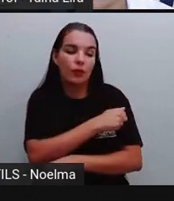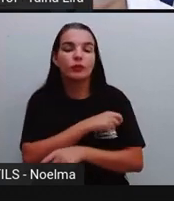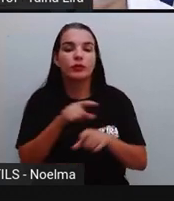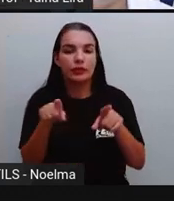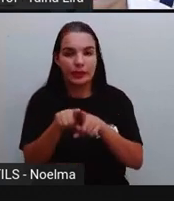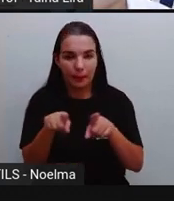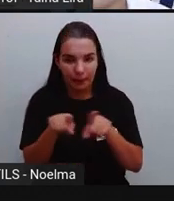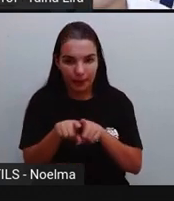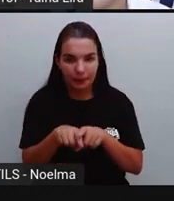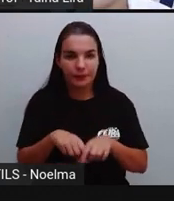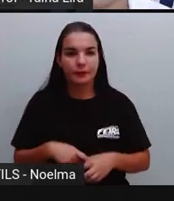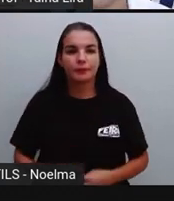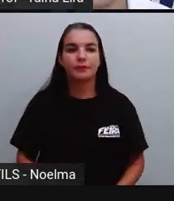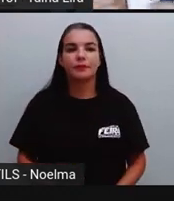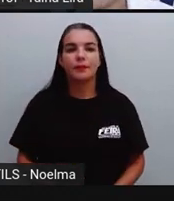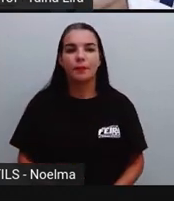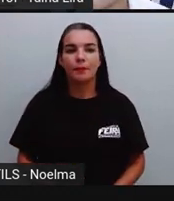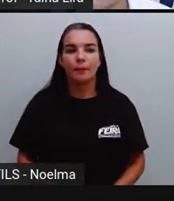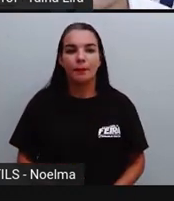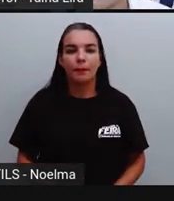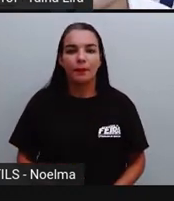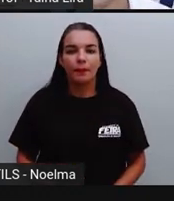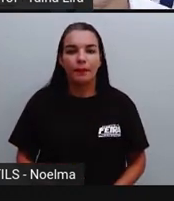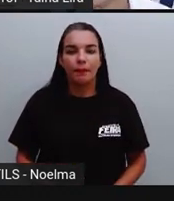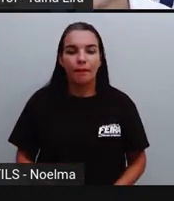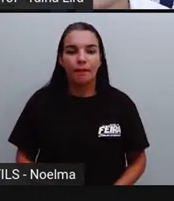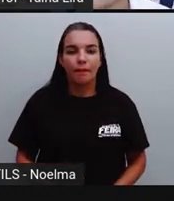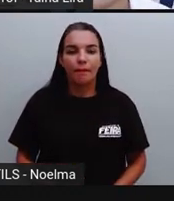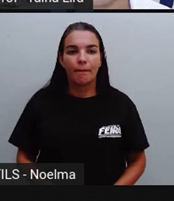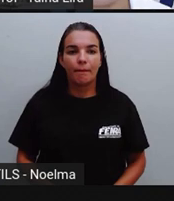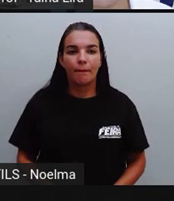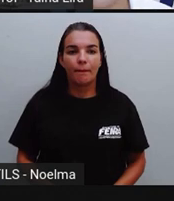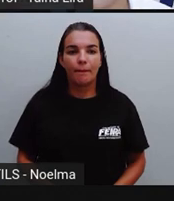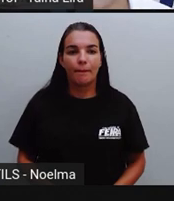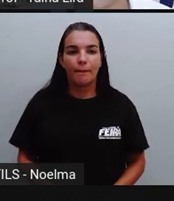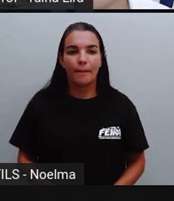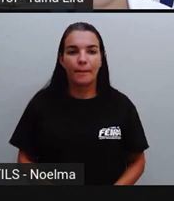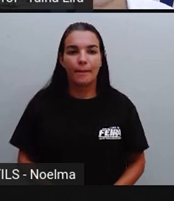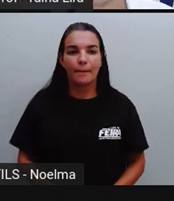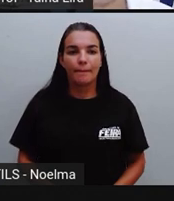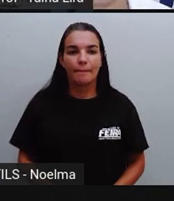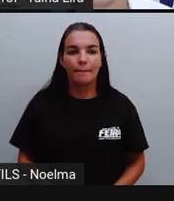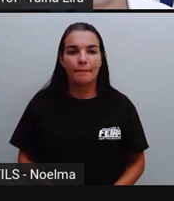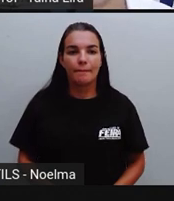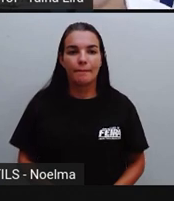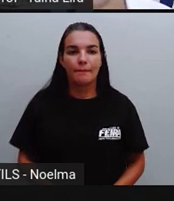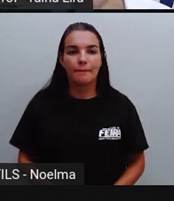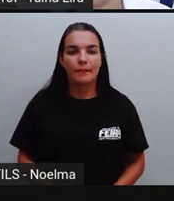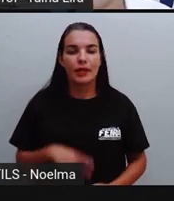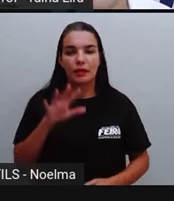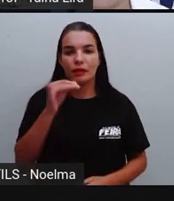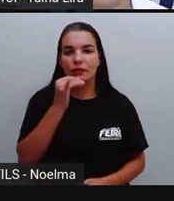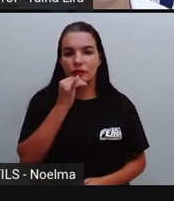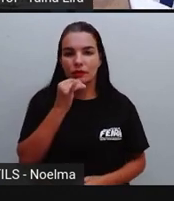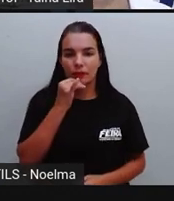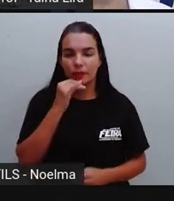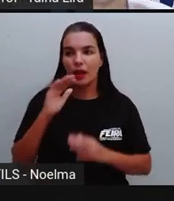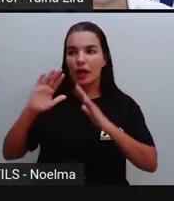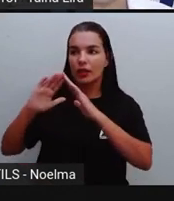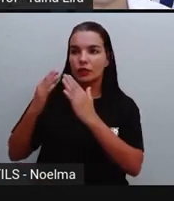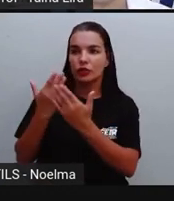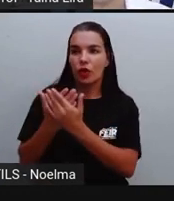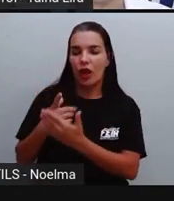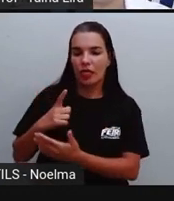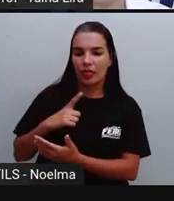comunidade escolar, tá? Que vão debater e deliberar. Então, por exemplo, a escola receber uma verba E